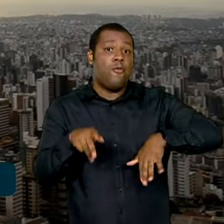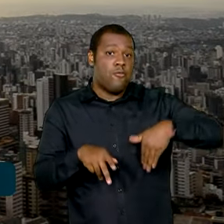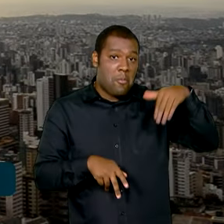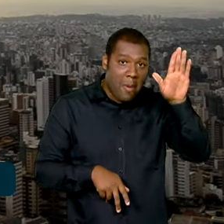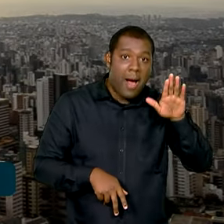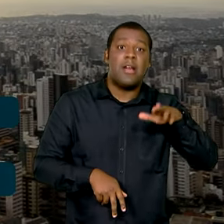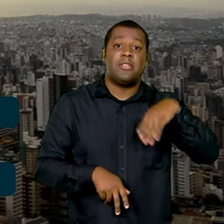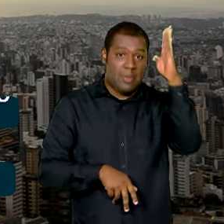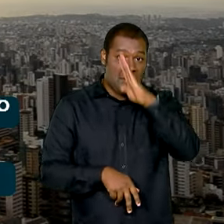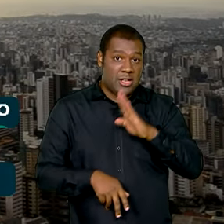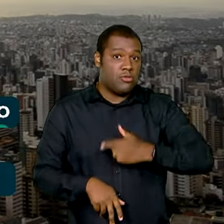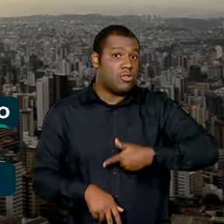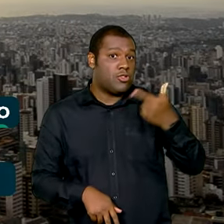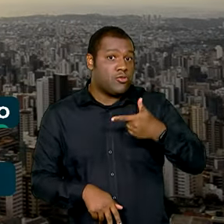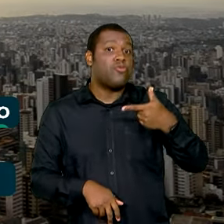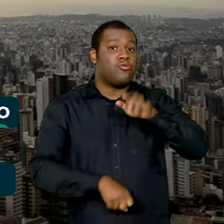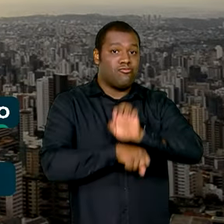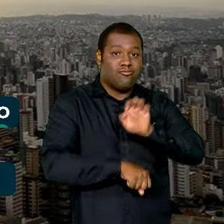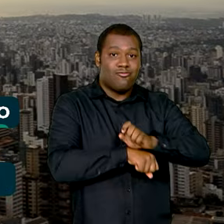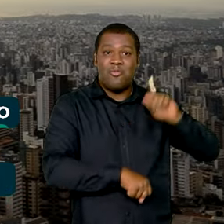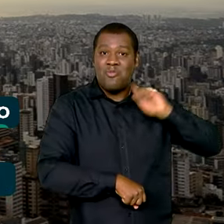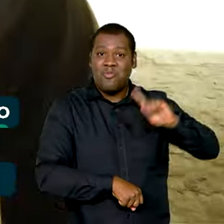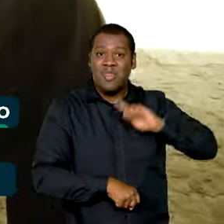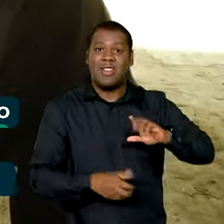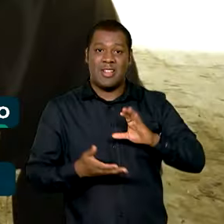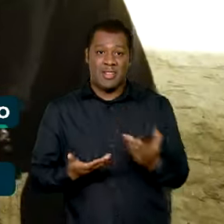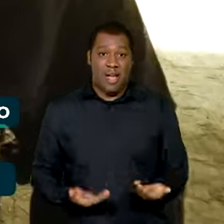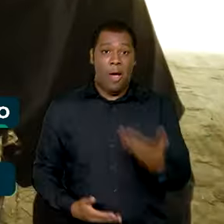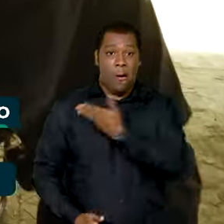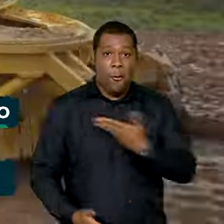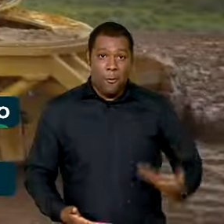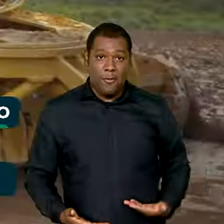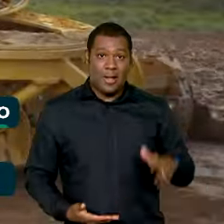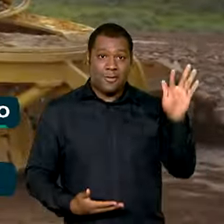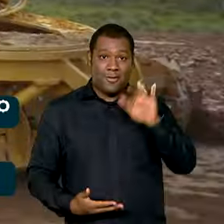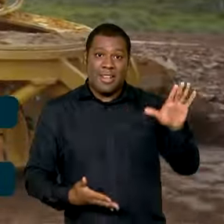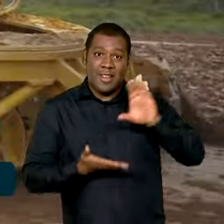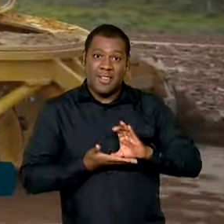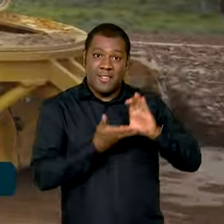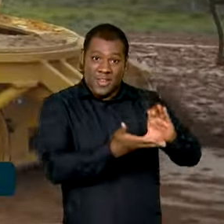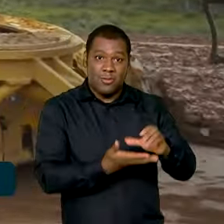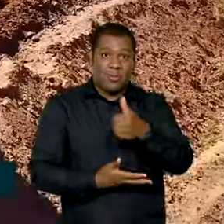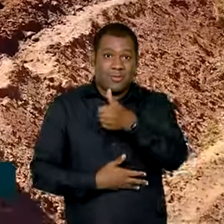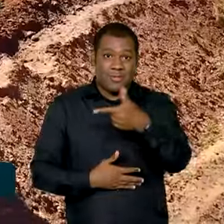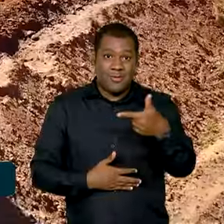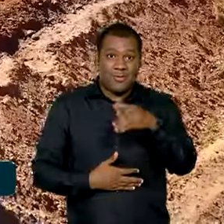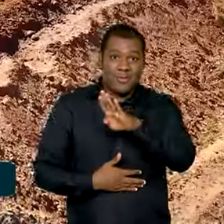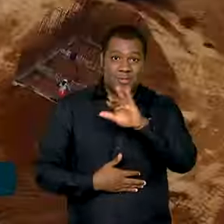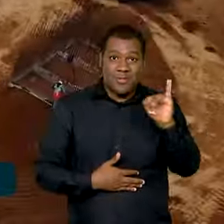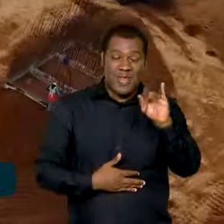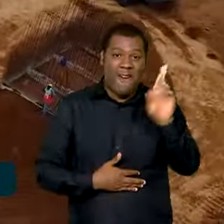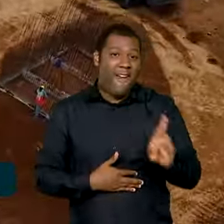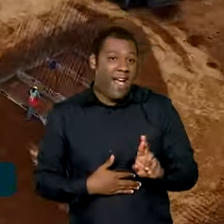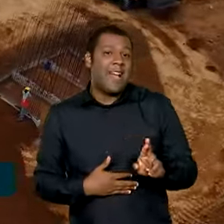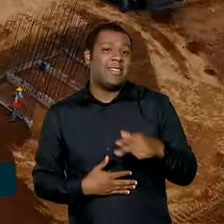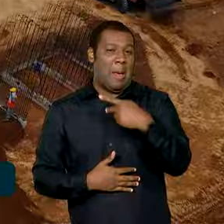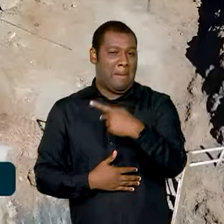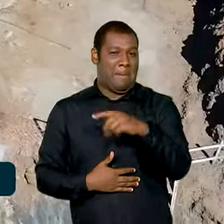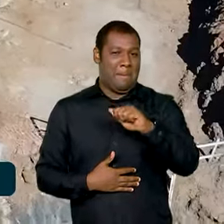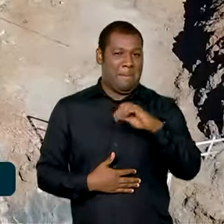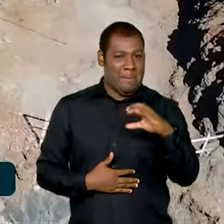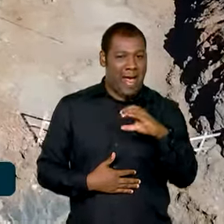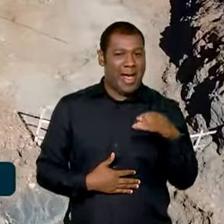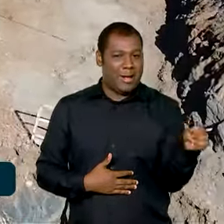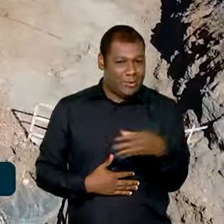Minas Gerais, vai receber um investimento de 121 bilhões de reais do novo PAC, o Programa de Aceleração do Crescimento.